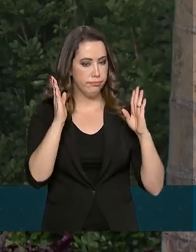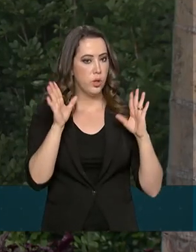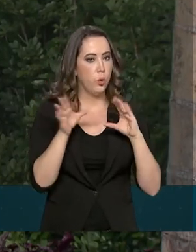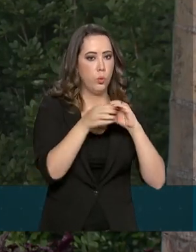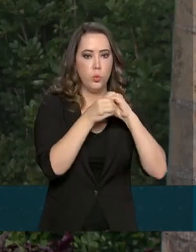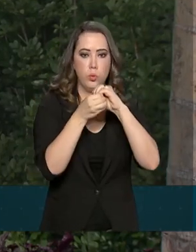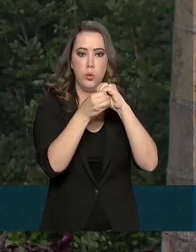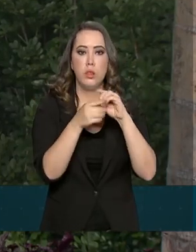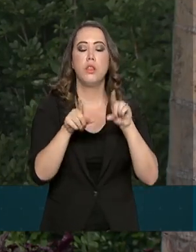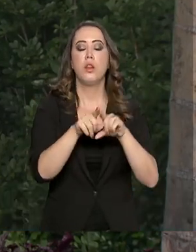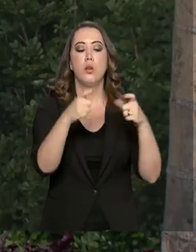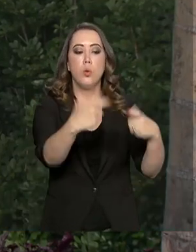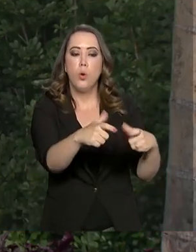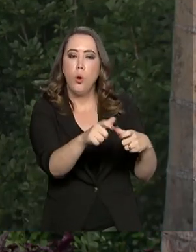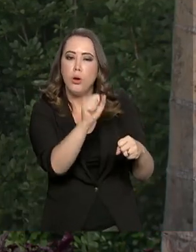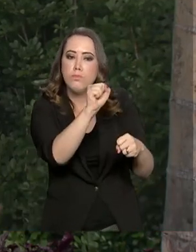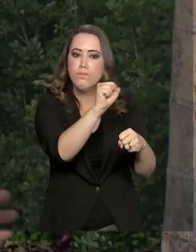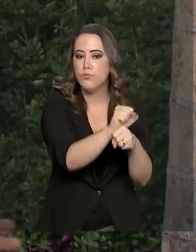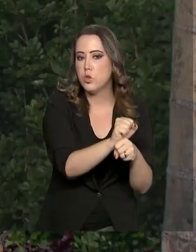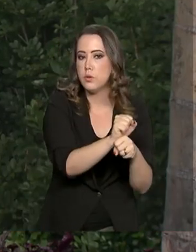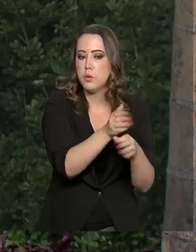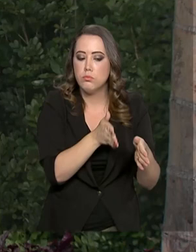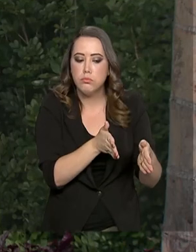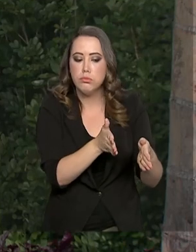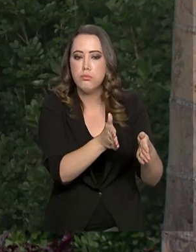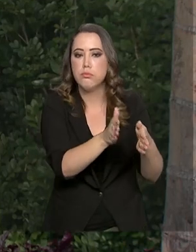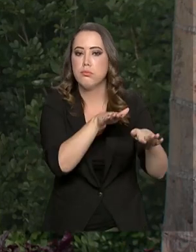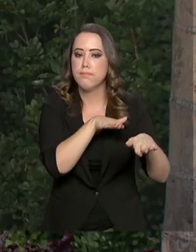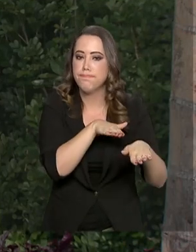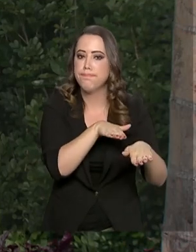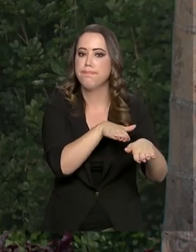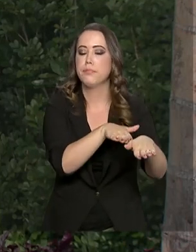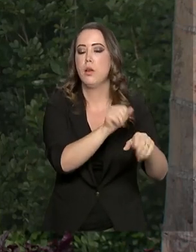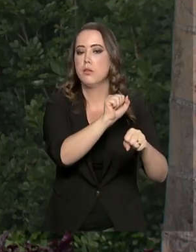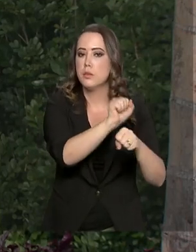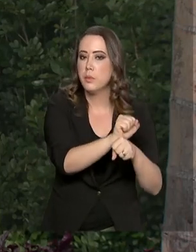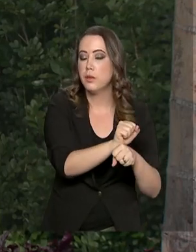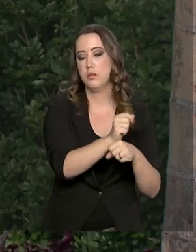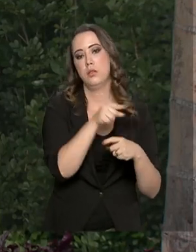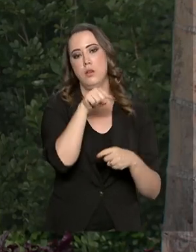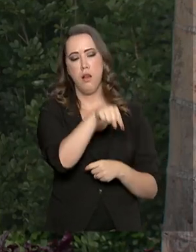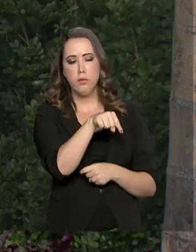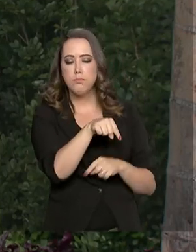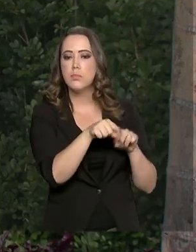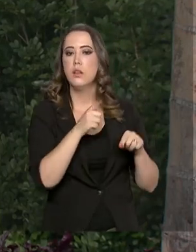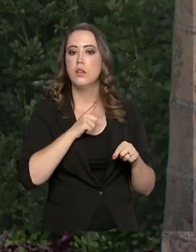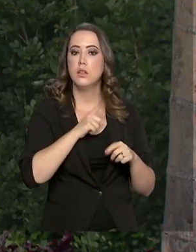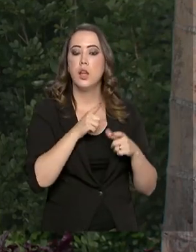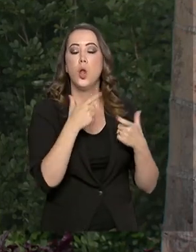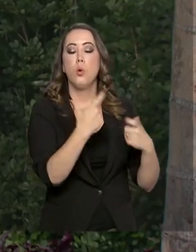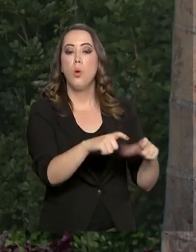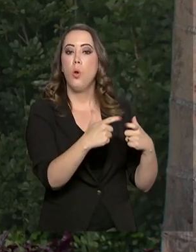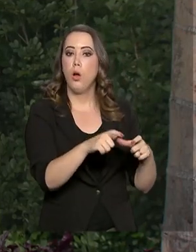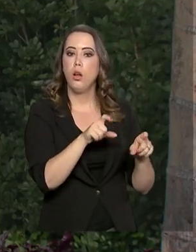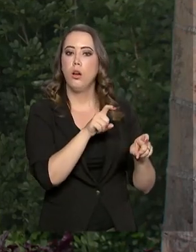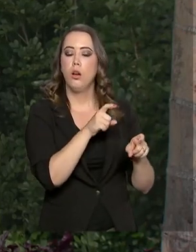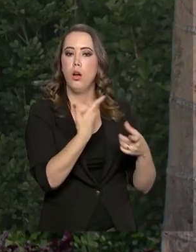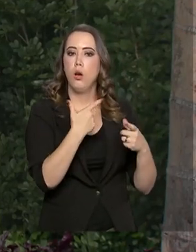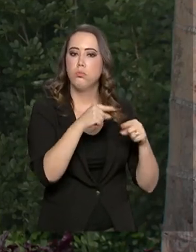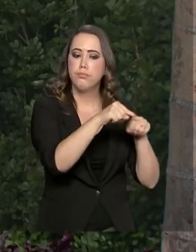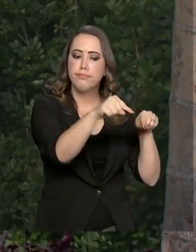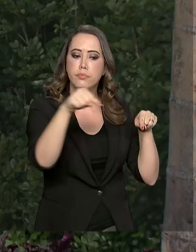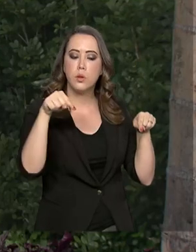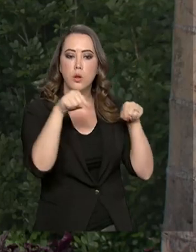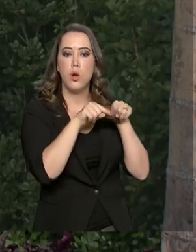apoio que serão criados ao longo das rodovias. Lá, os motoristas vão ter escritório container com